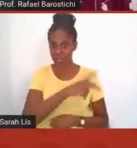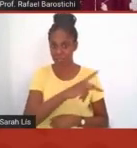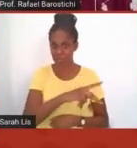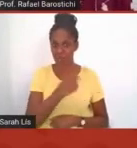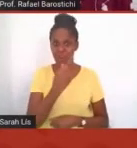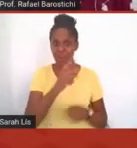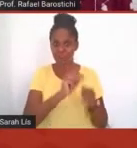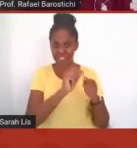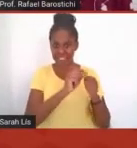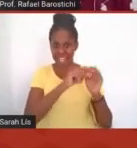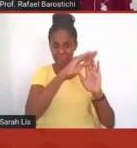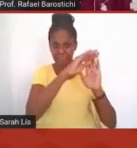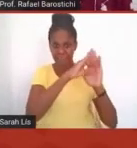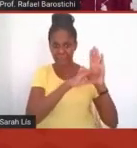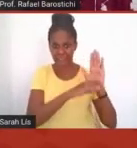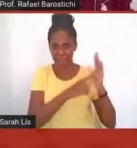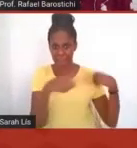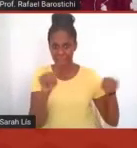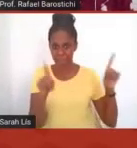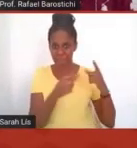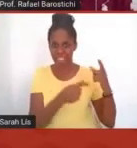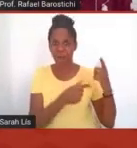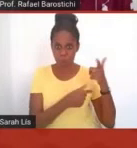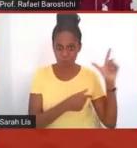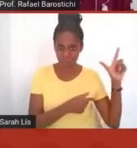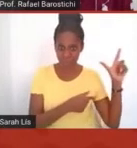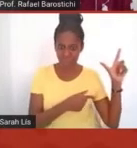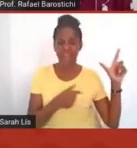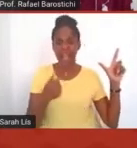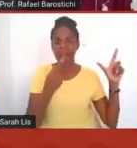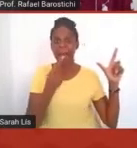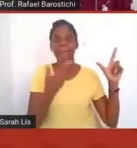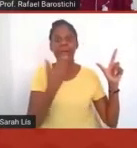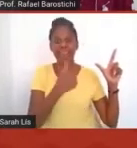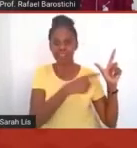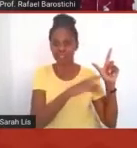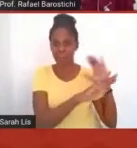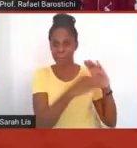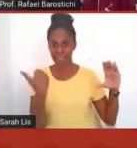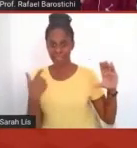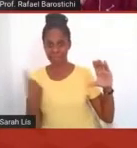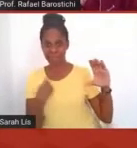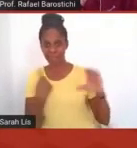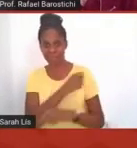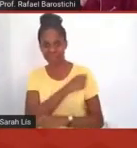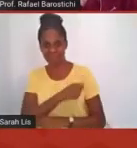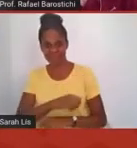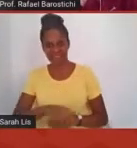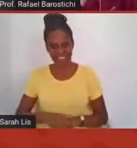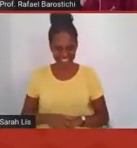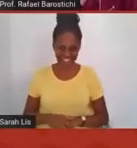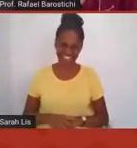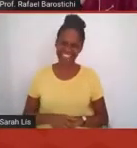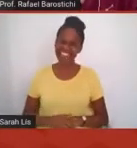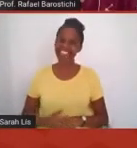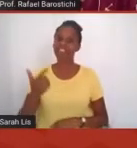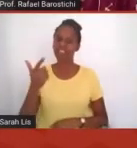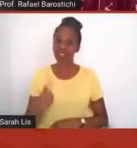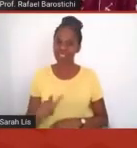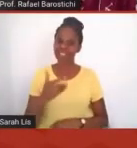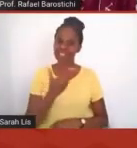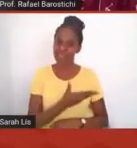ele mandar para a gente a questão da música aqui novamente que foi